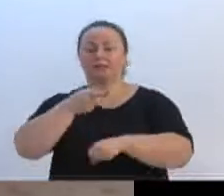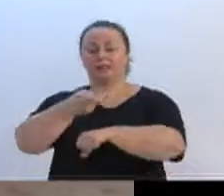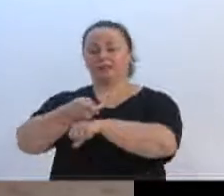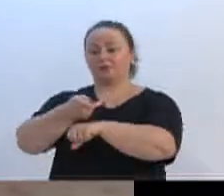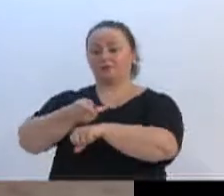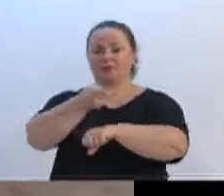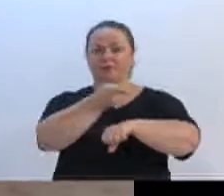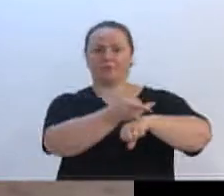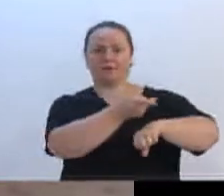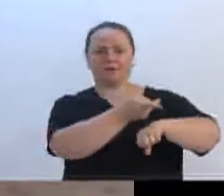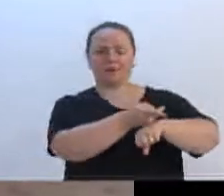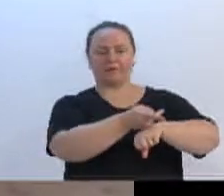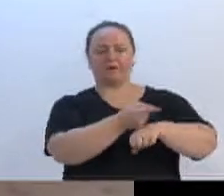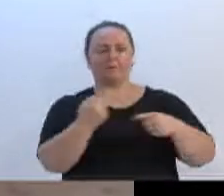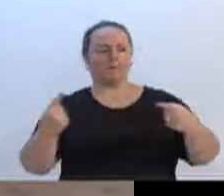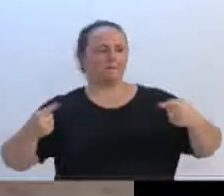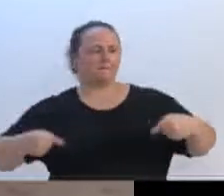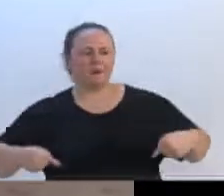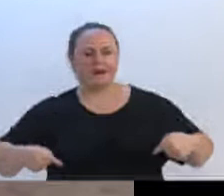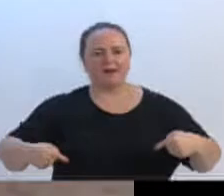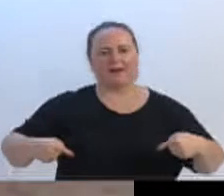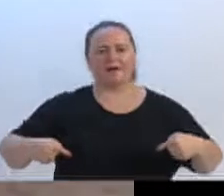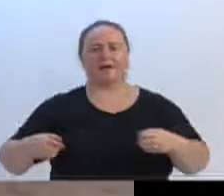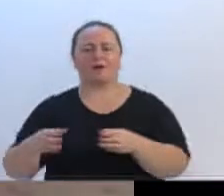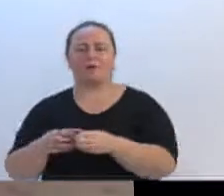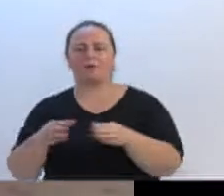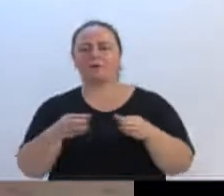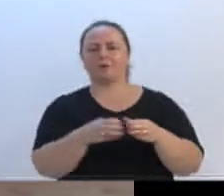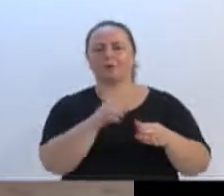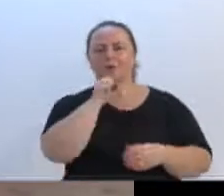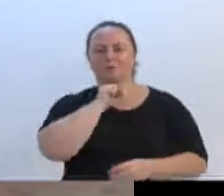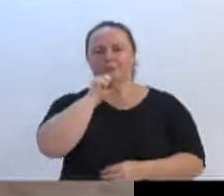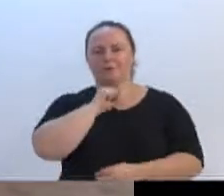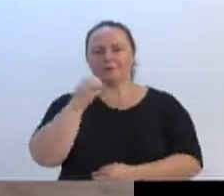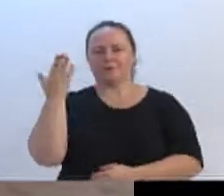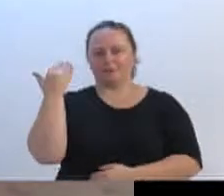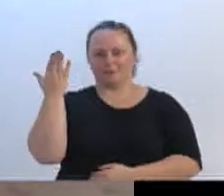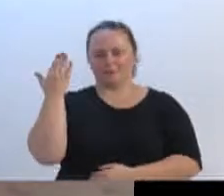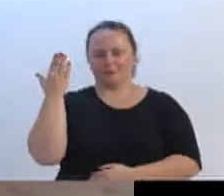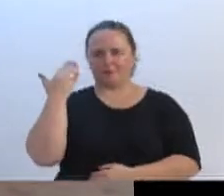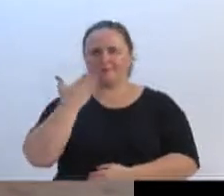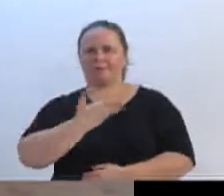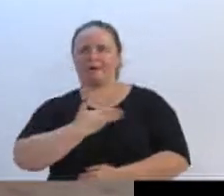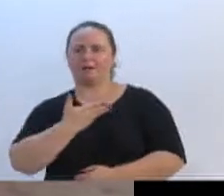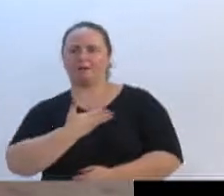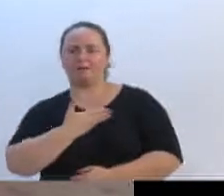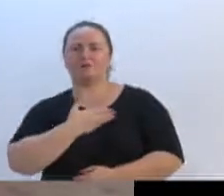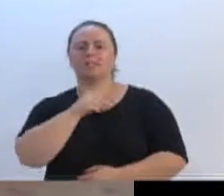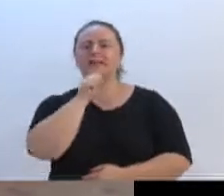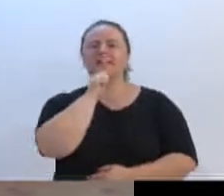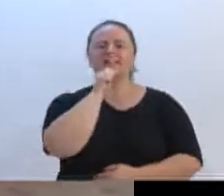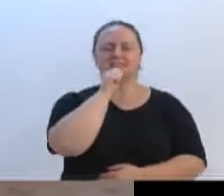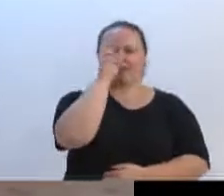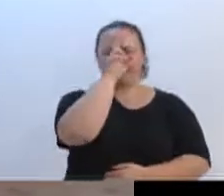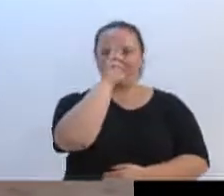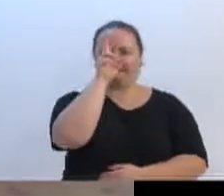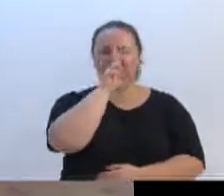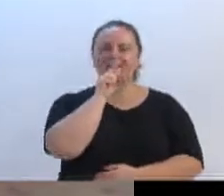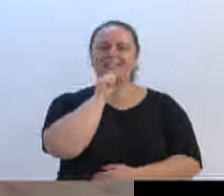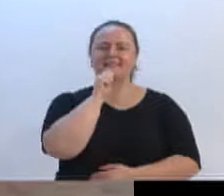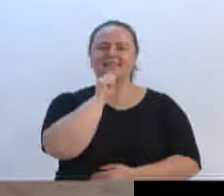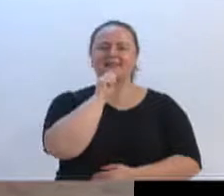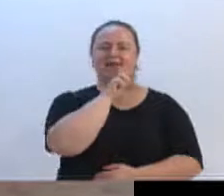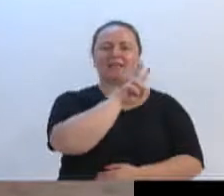disputados entre os times antigos, amigos do Risto versus Sem Ressaca. Em 2002,